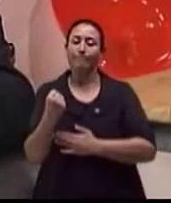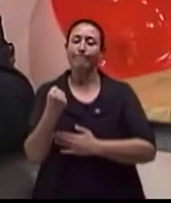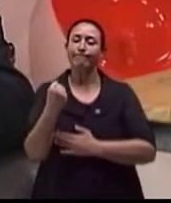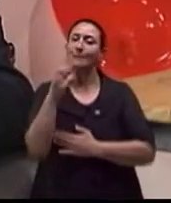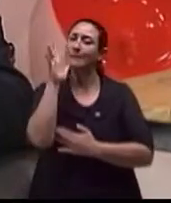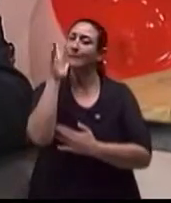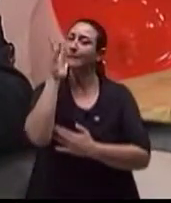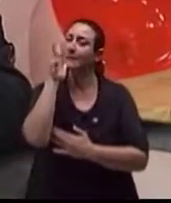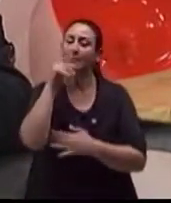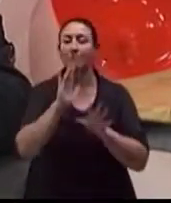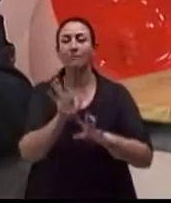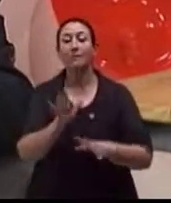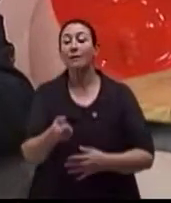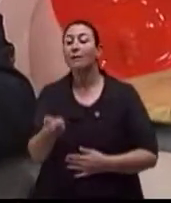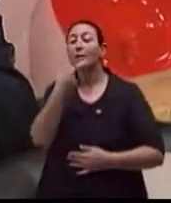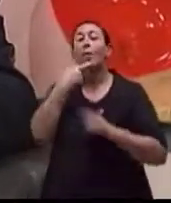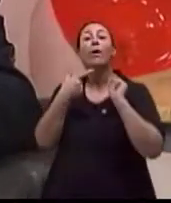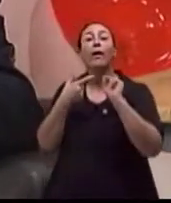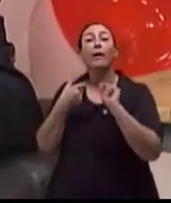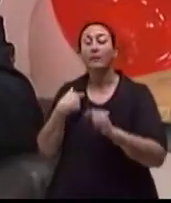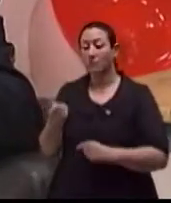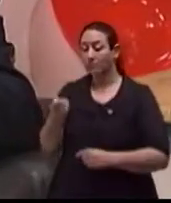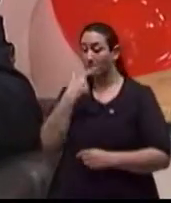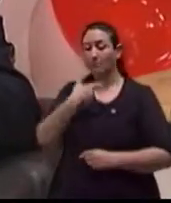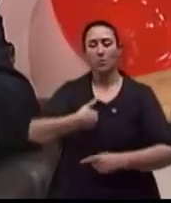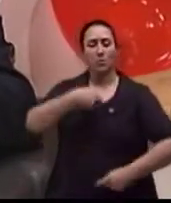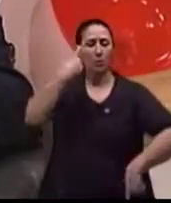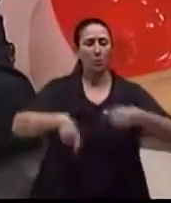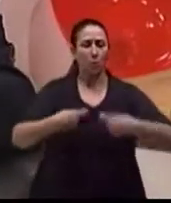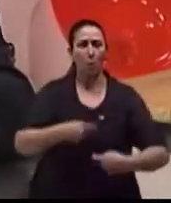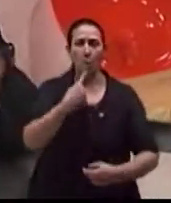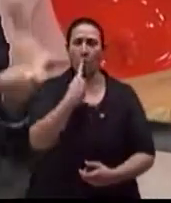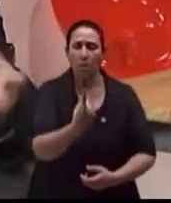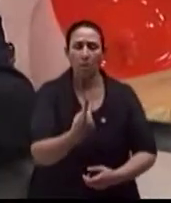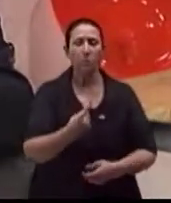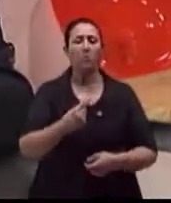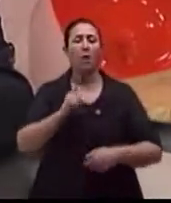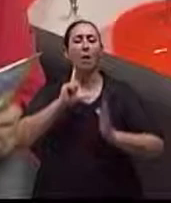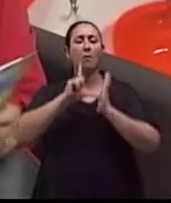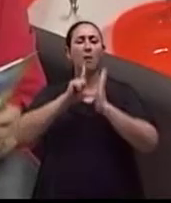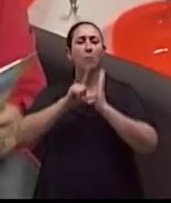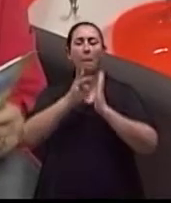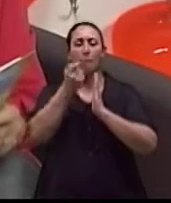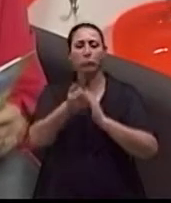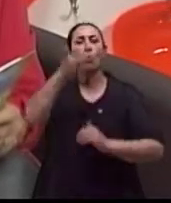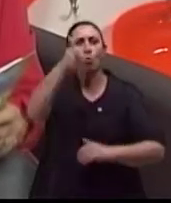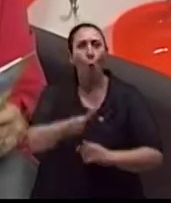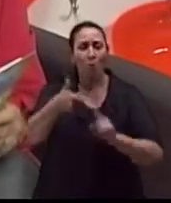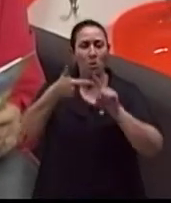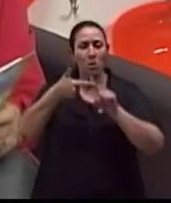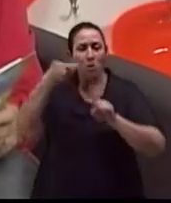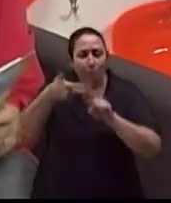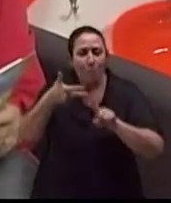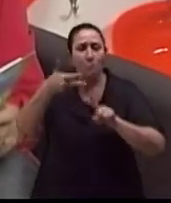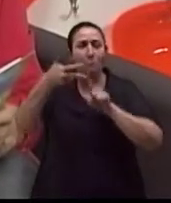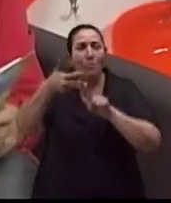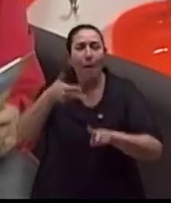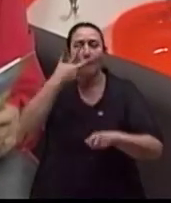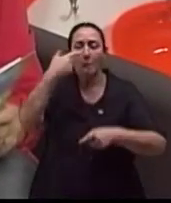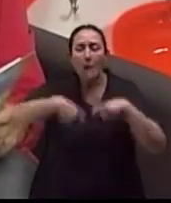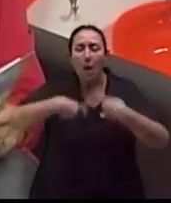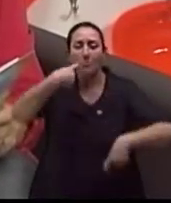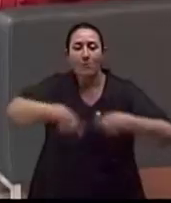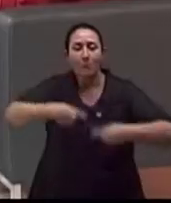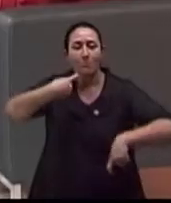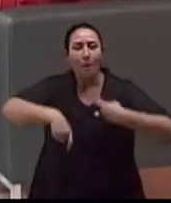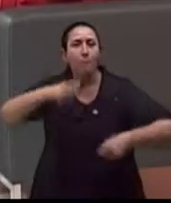querem usar essa medicação para terem mais de uma relação na mesma noite ou na mesma tarde. E esse uso mais continuado do jovem vai acarretar